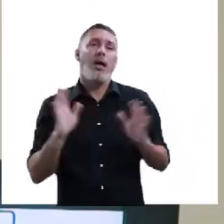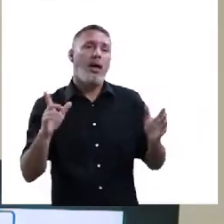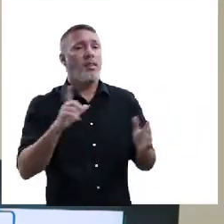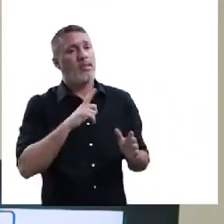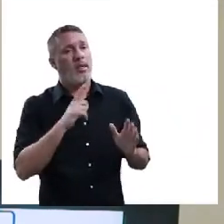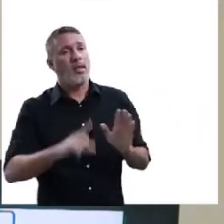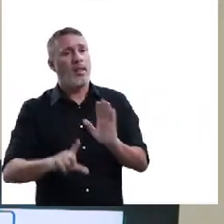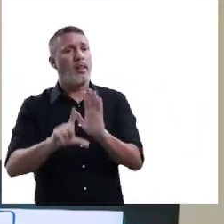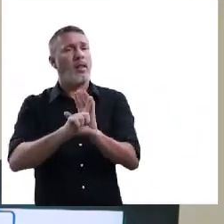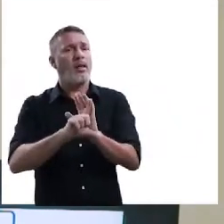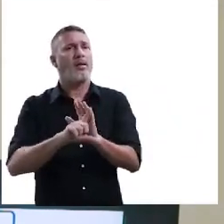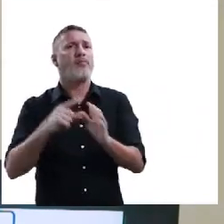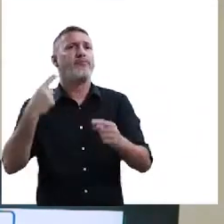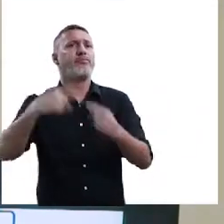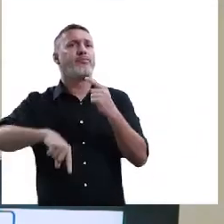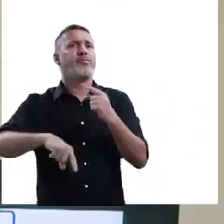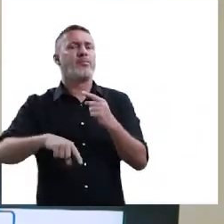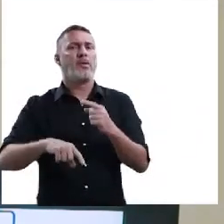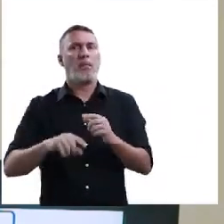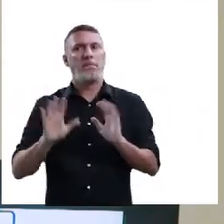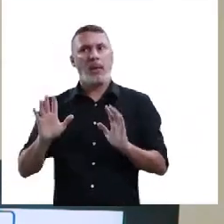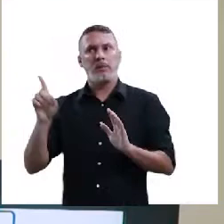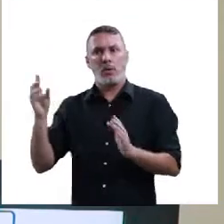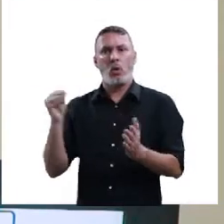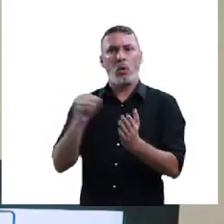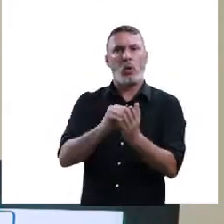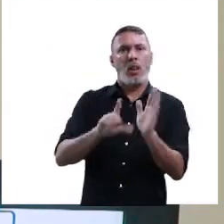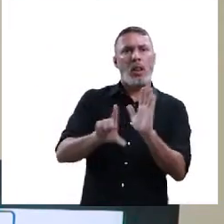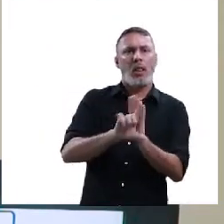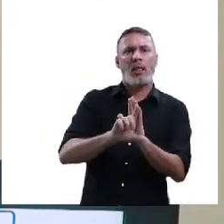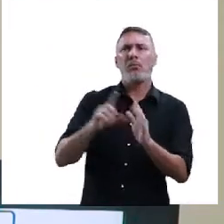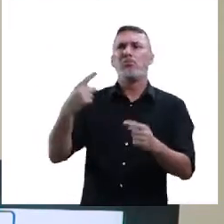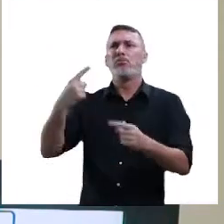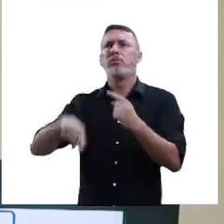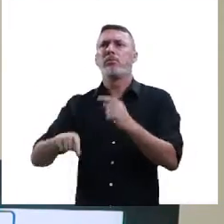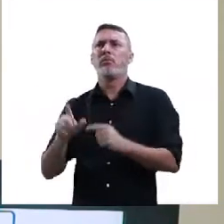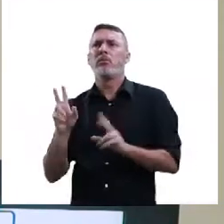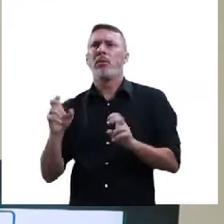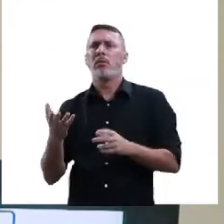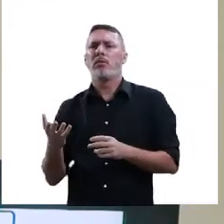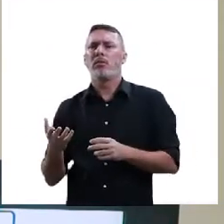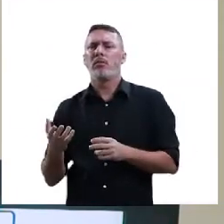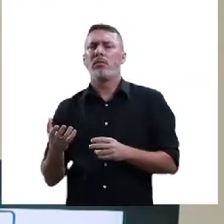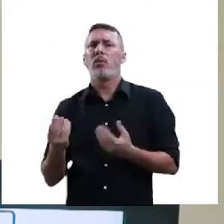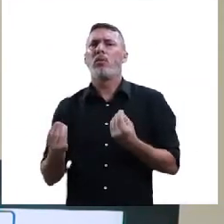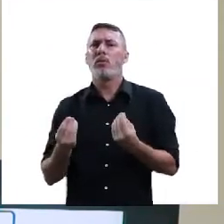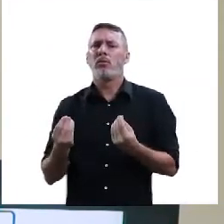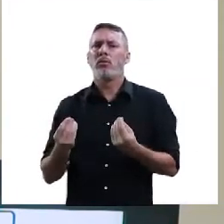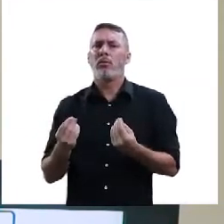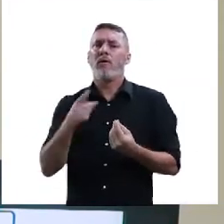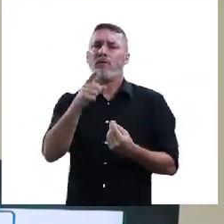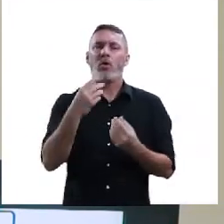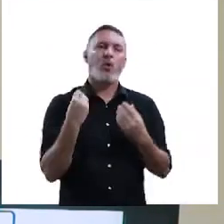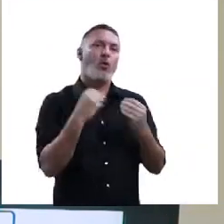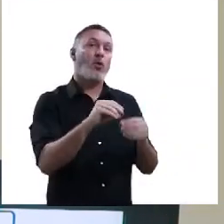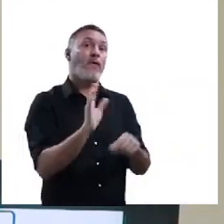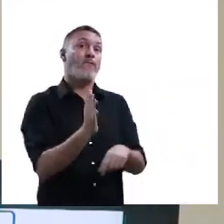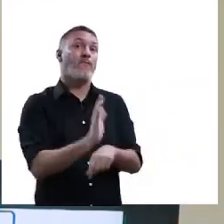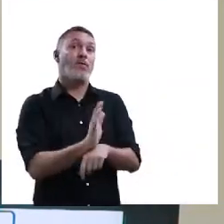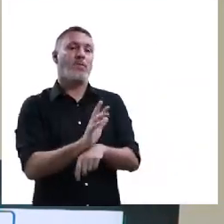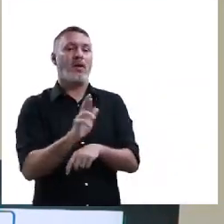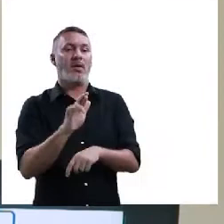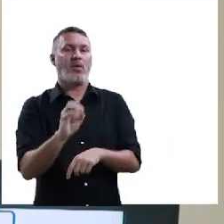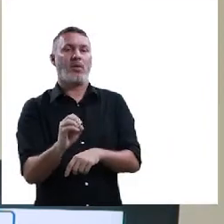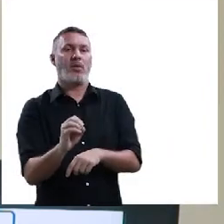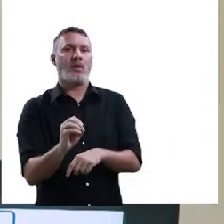aluno, colocou o filme Rio, que trabalha a bioperataria. Olha, vamos colocar na balança. Aqui é